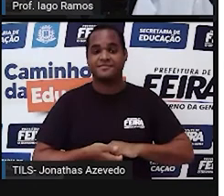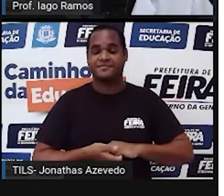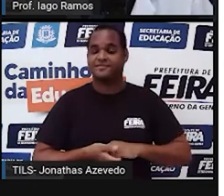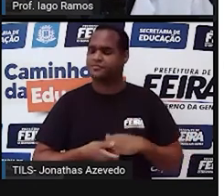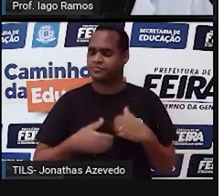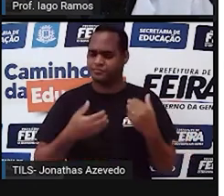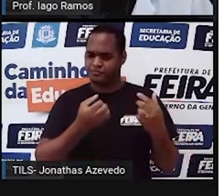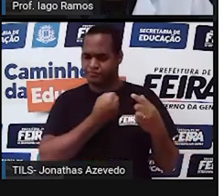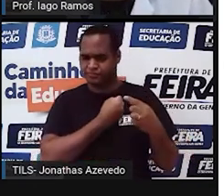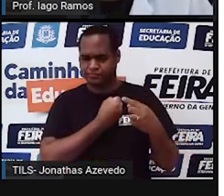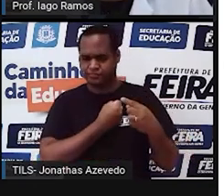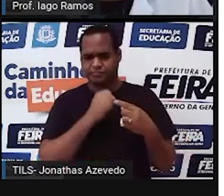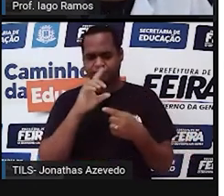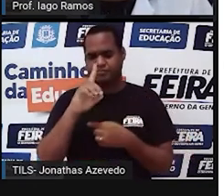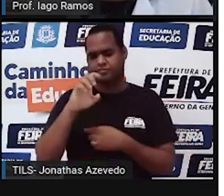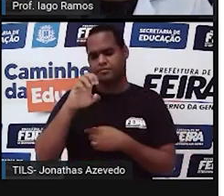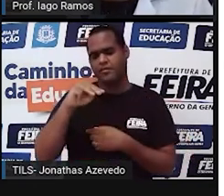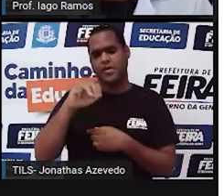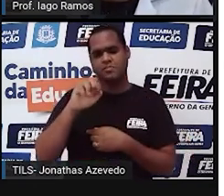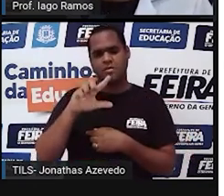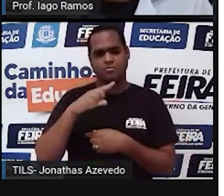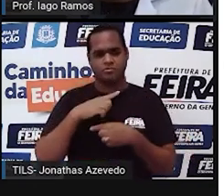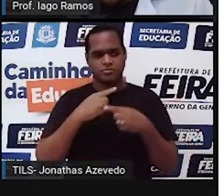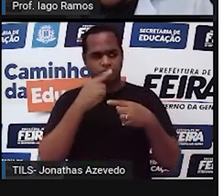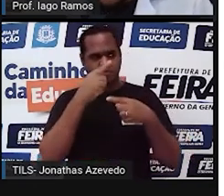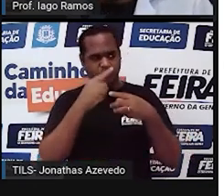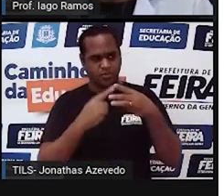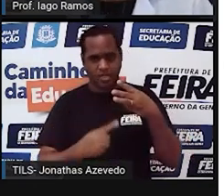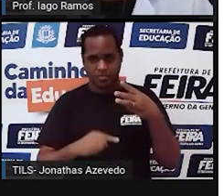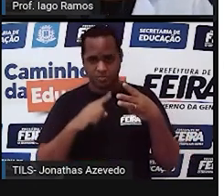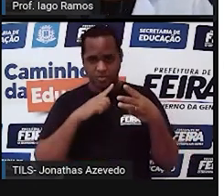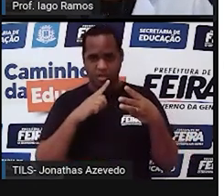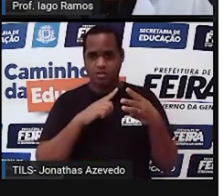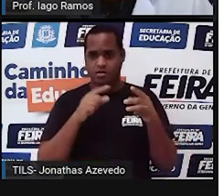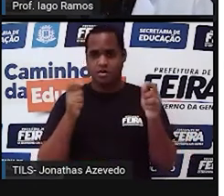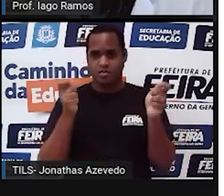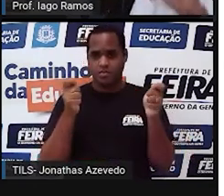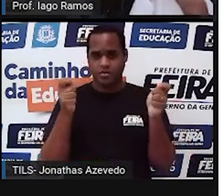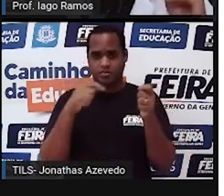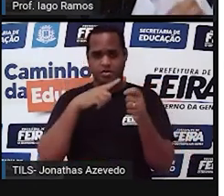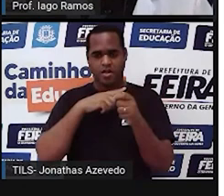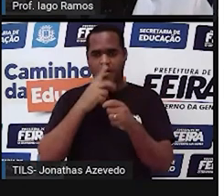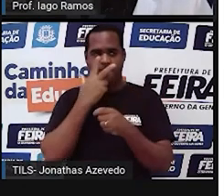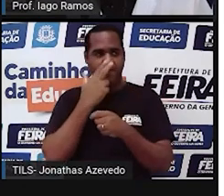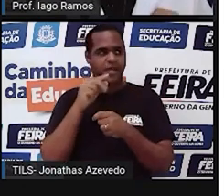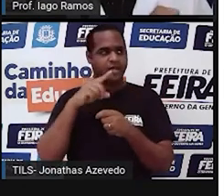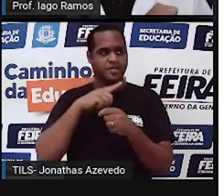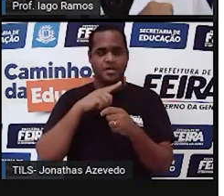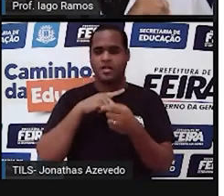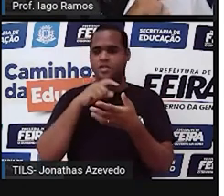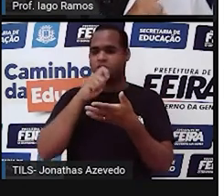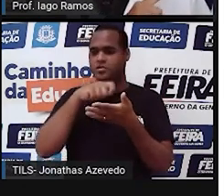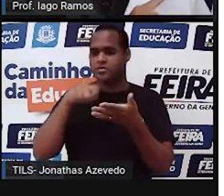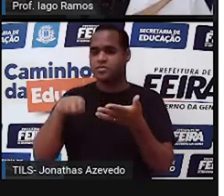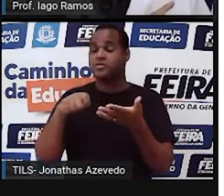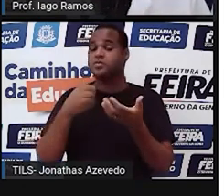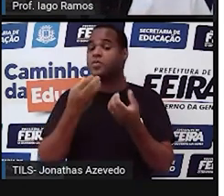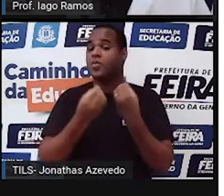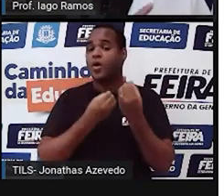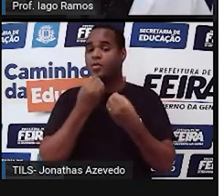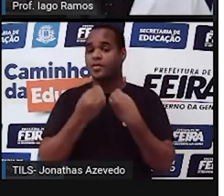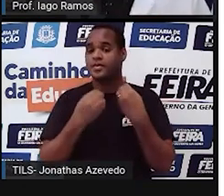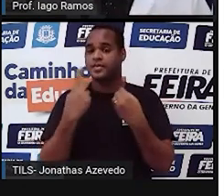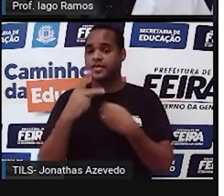Número decimal desses três aí só pode ser da forma como está escrito o